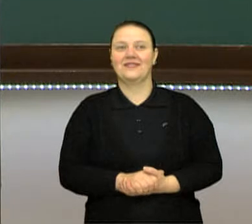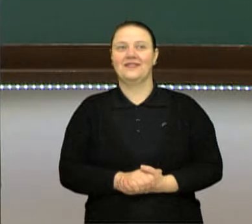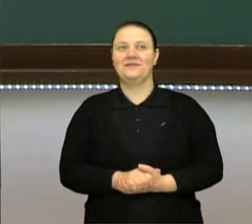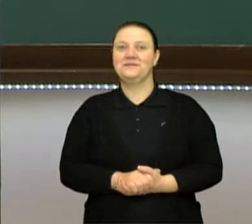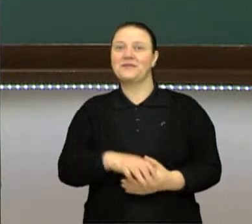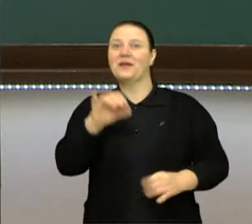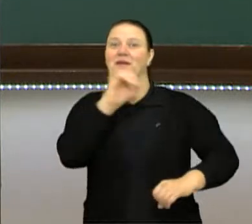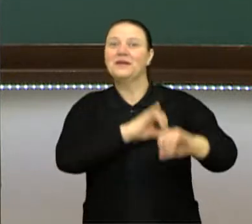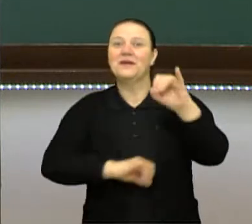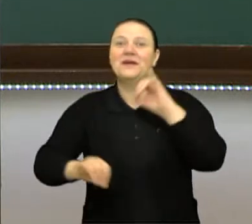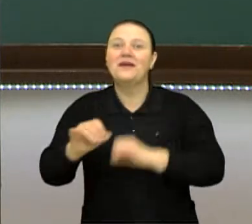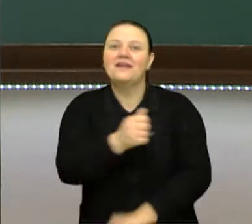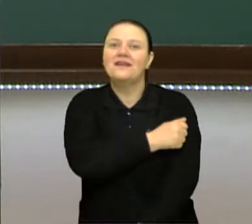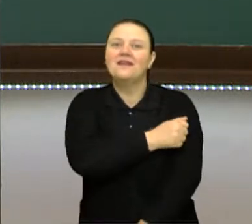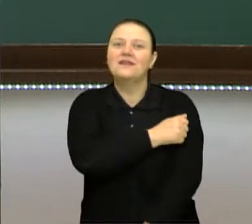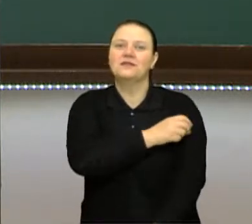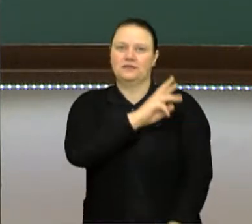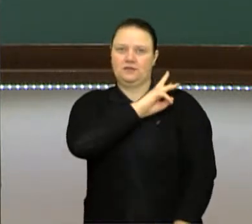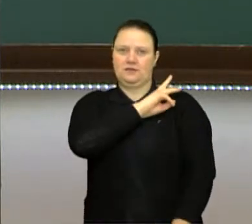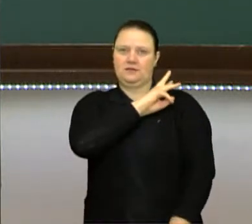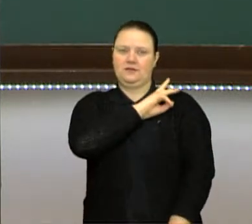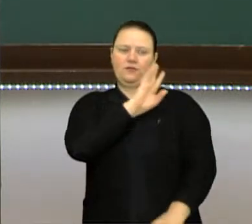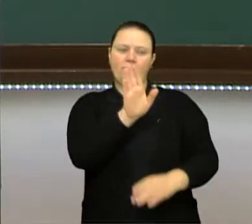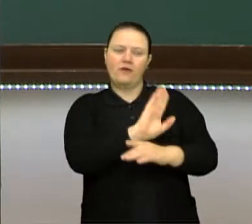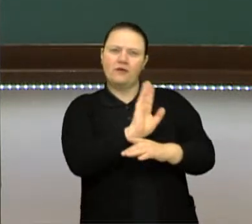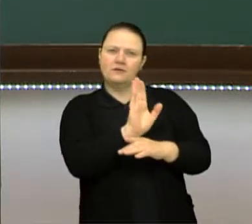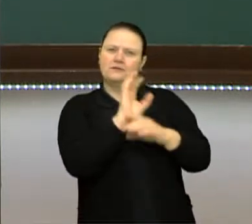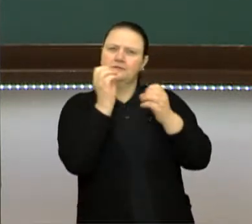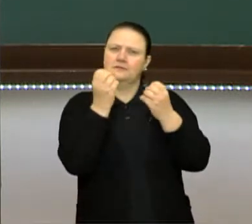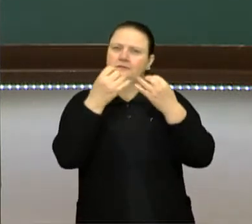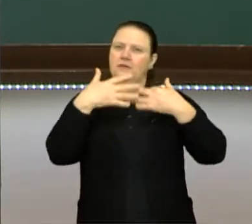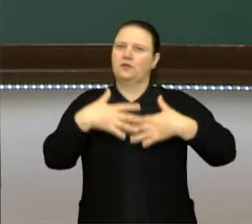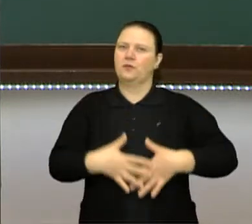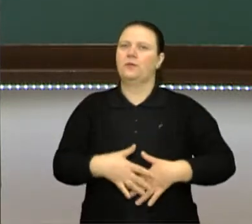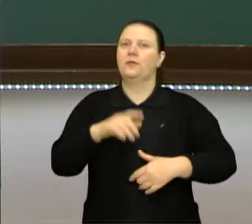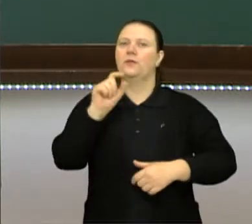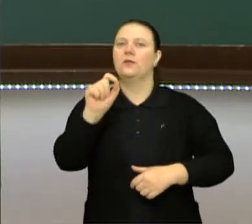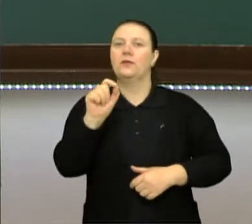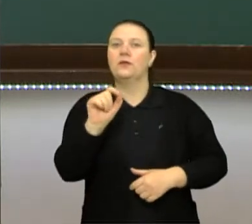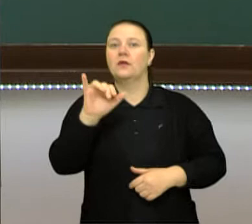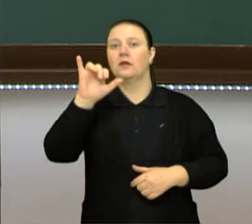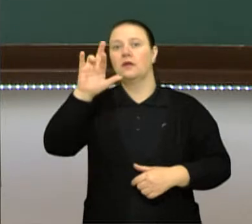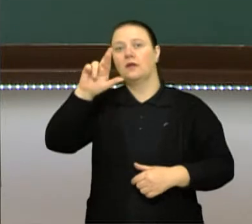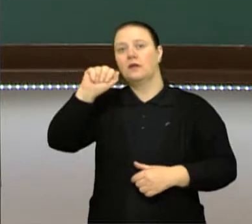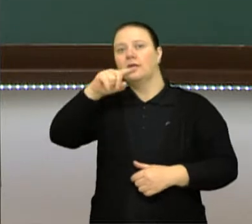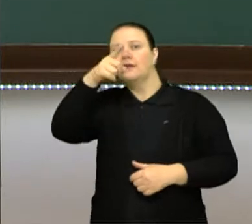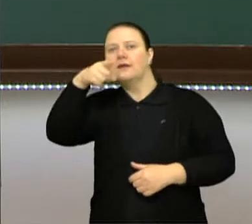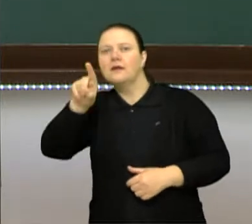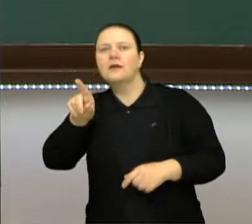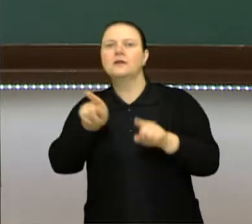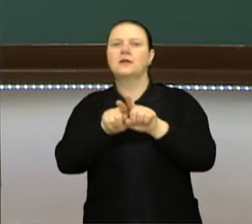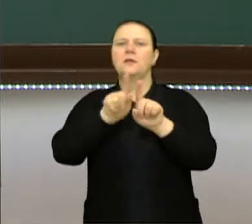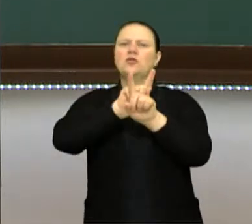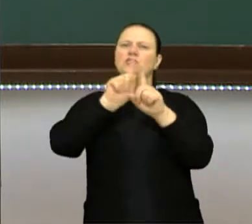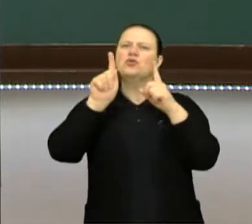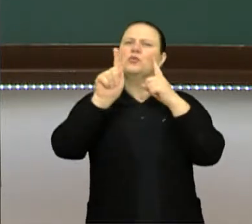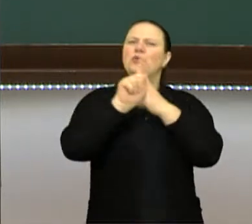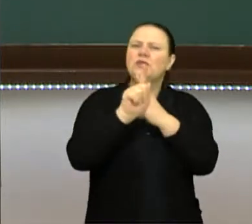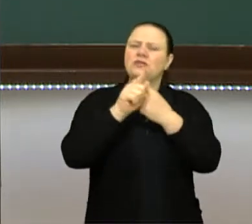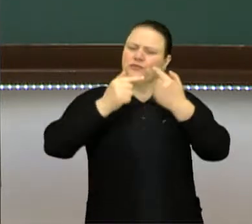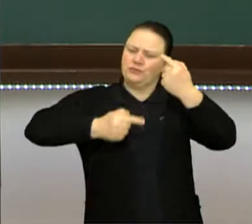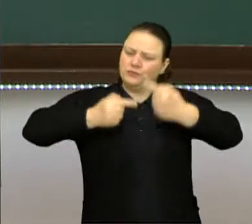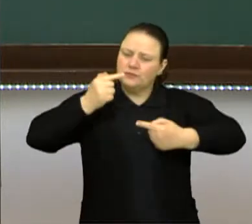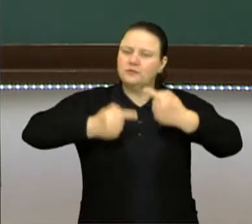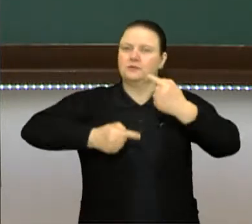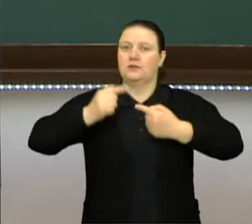Olá estudantes da terceira série, nesse vídeo vamos falar sobre a questão do Irã e da geopolítica iraniana. Para isso vamos